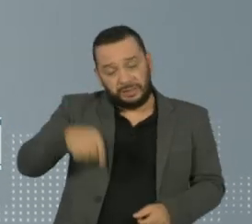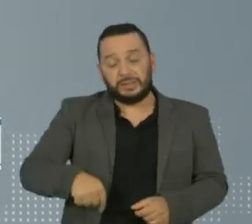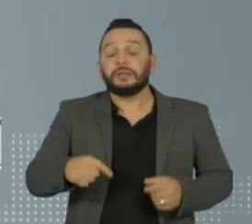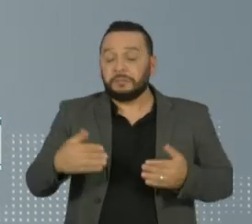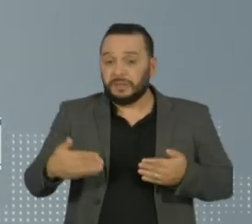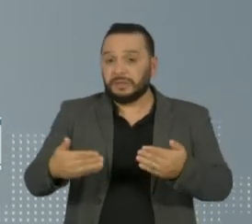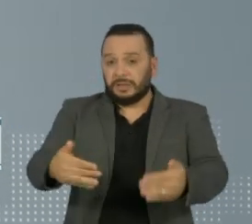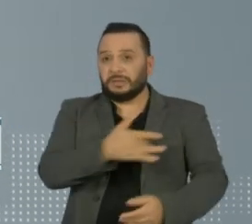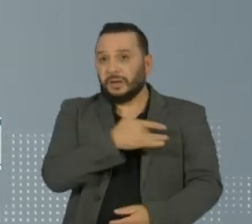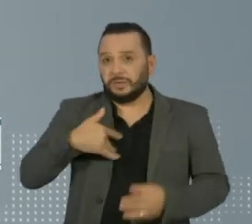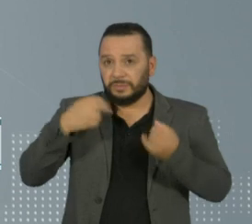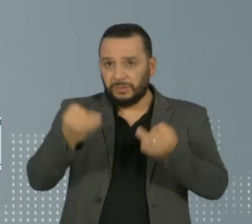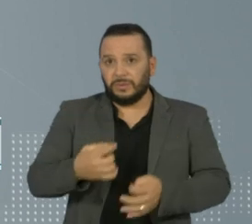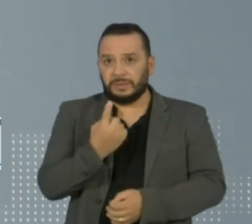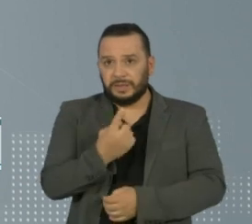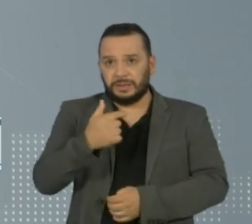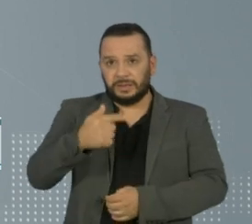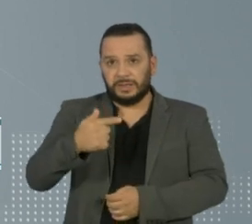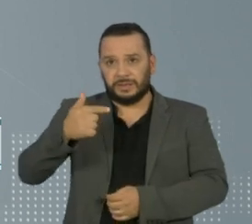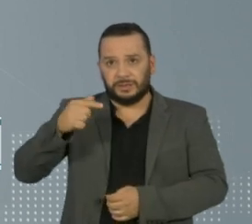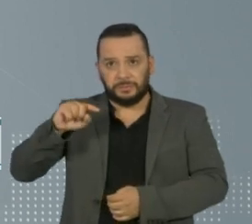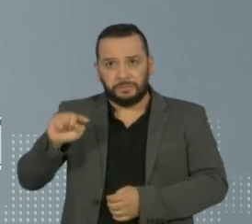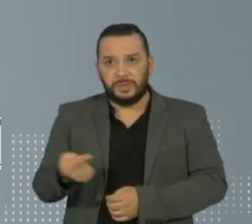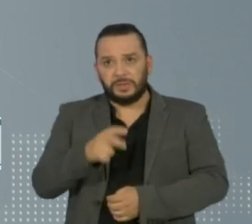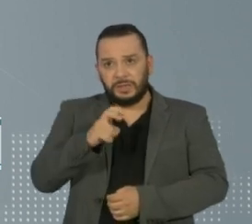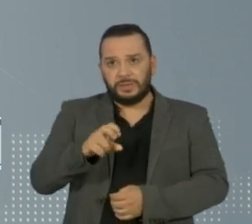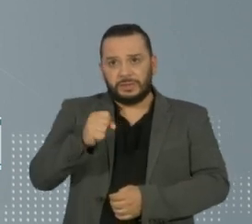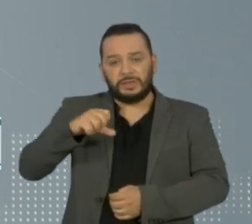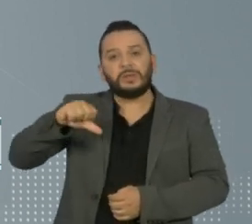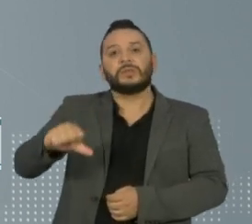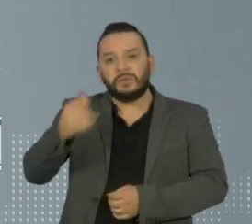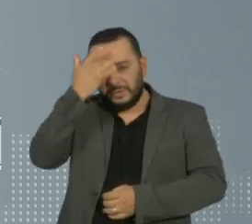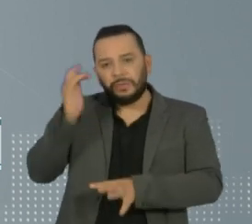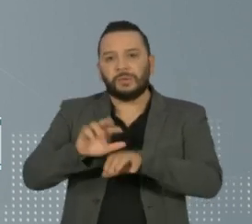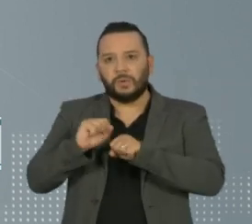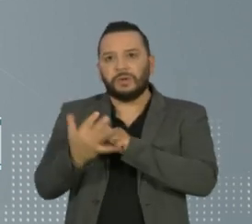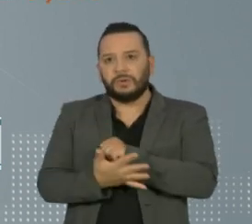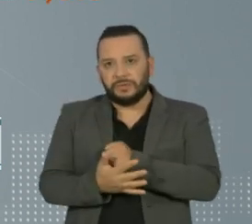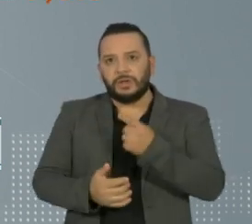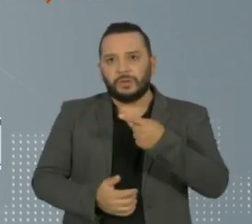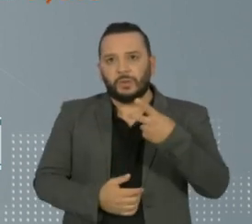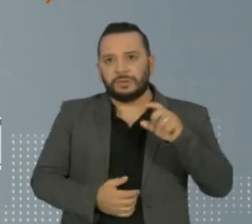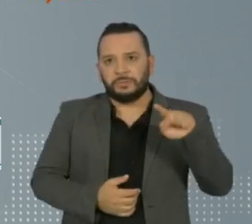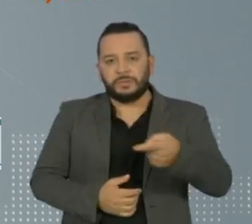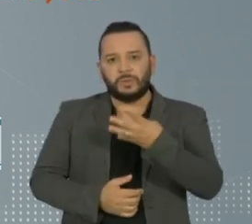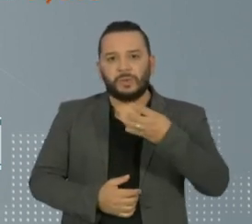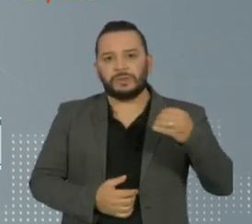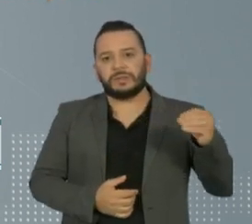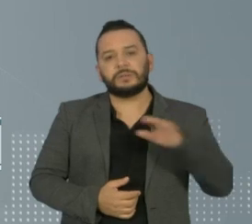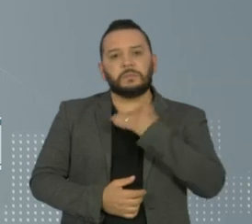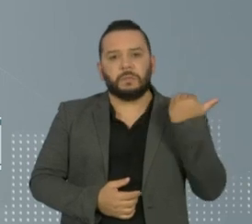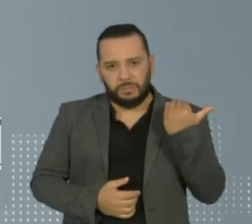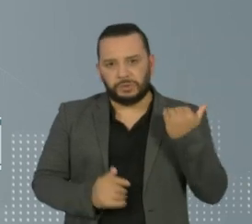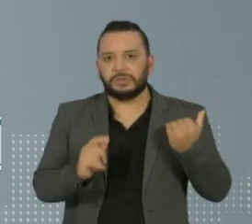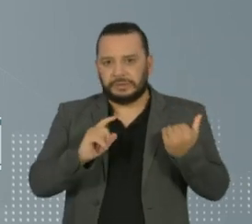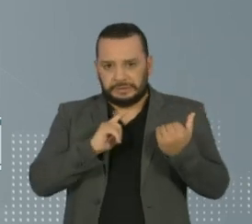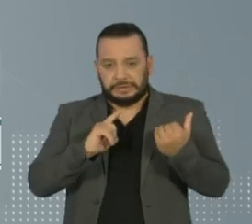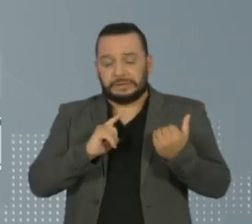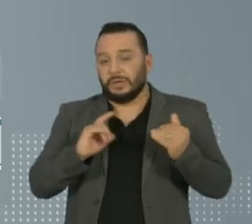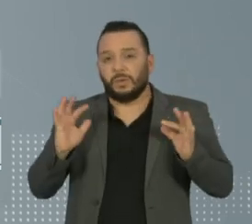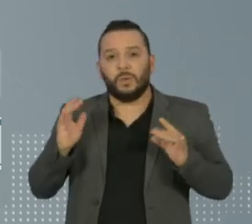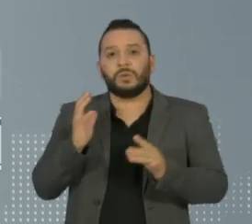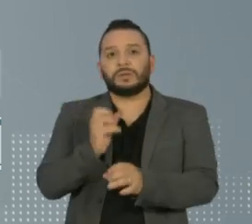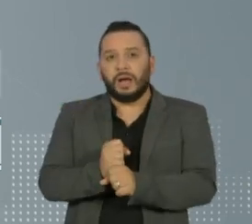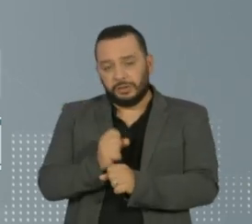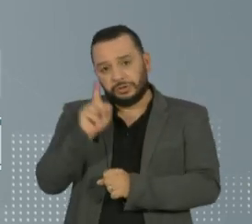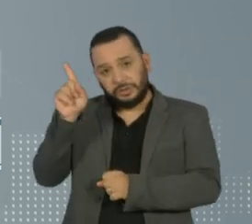são 177.589 casos e 12.400 mortes. Na contagem